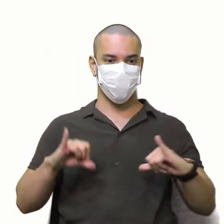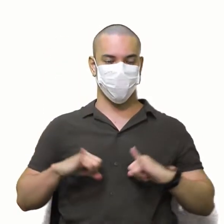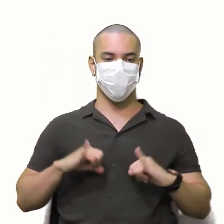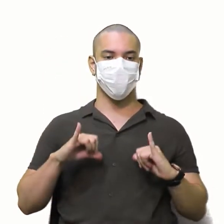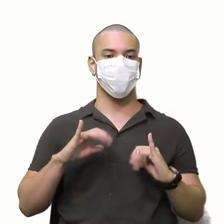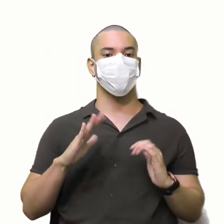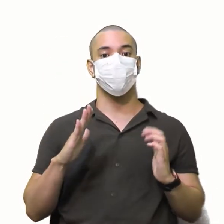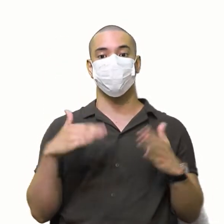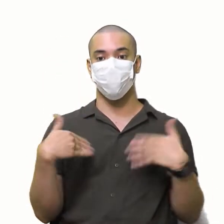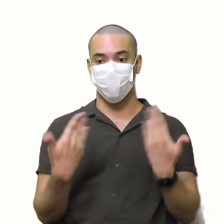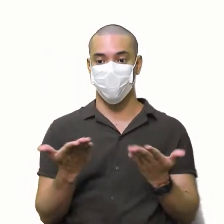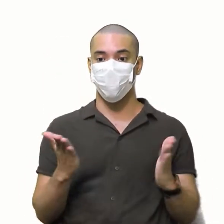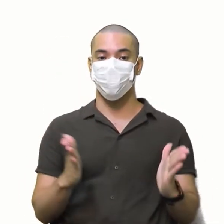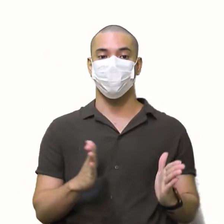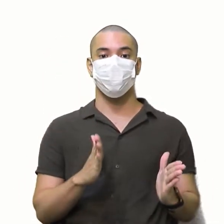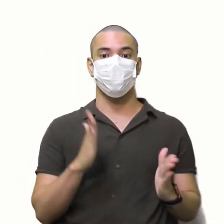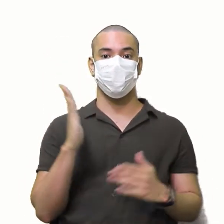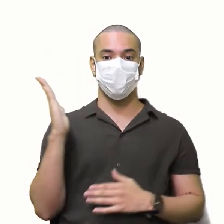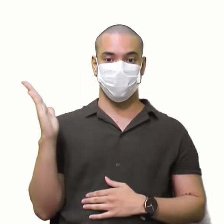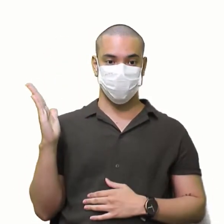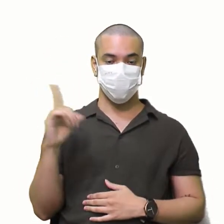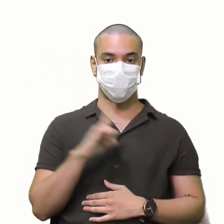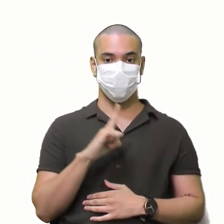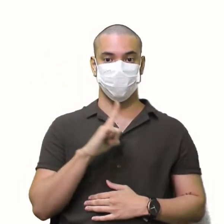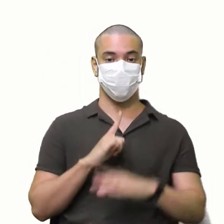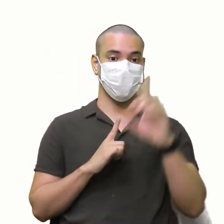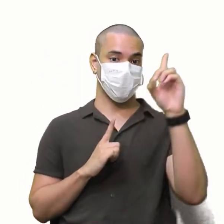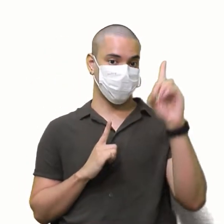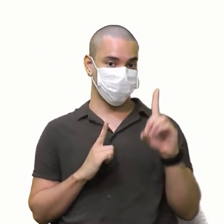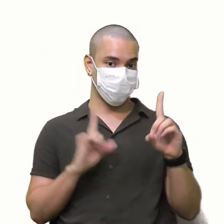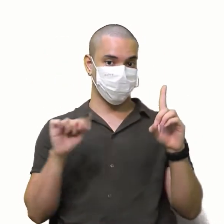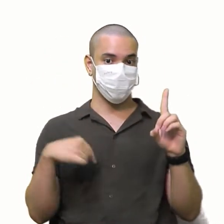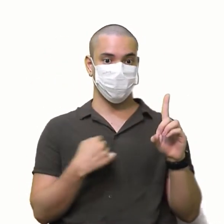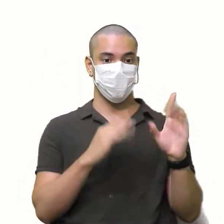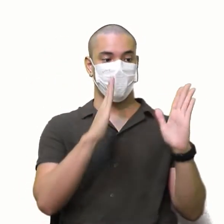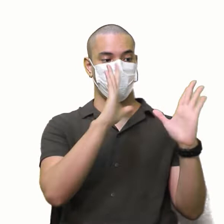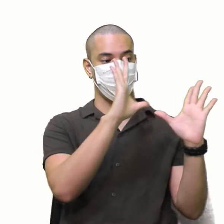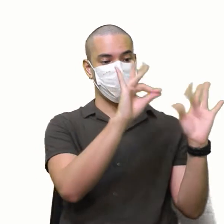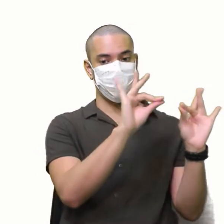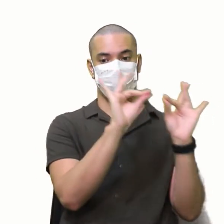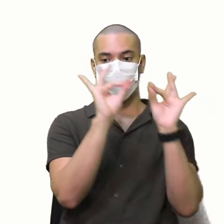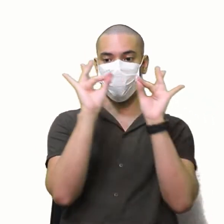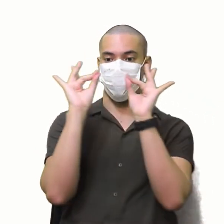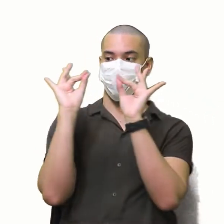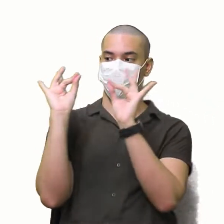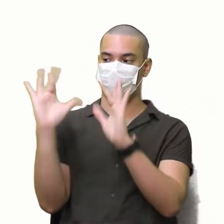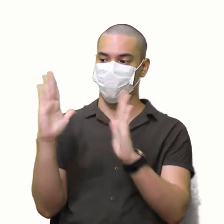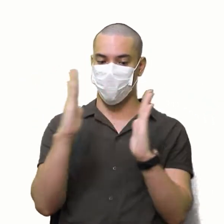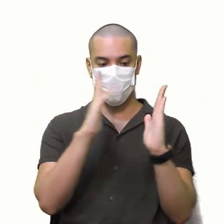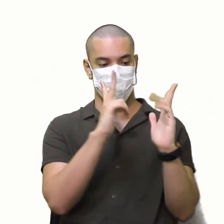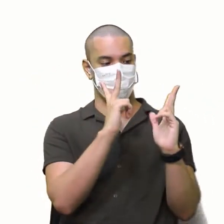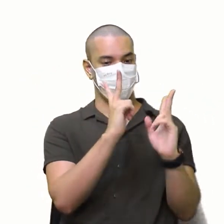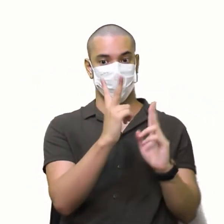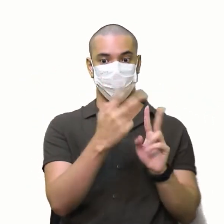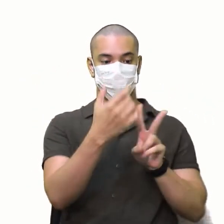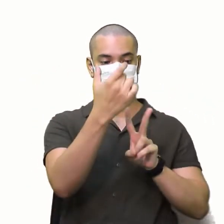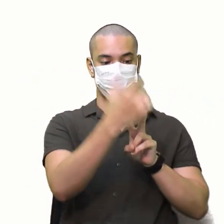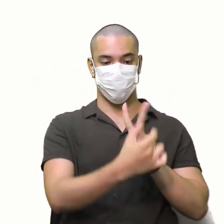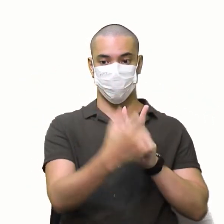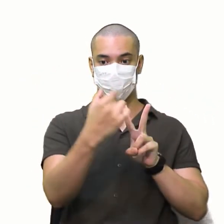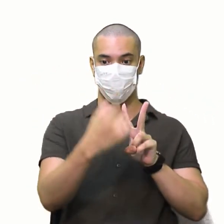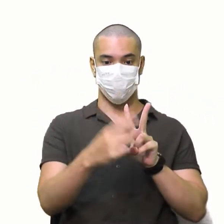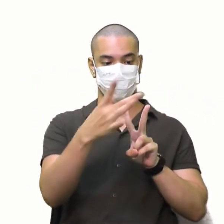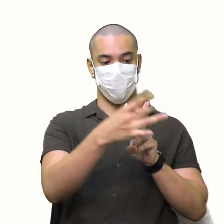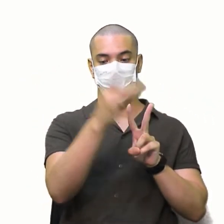Da matriz Nós vamos copiar Ou seja Vamos repetir As duas primeiras